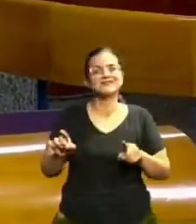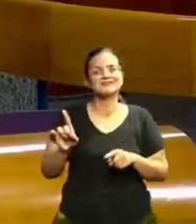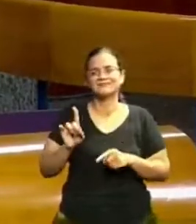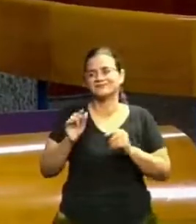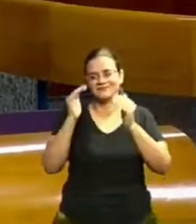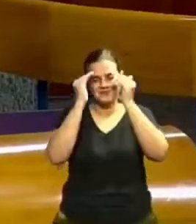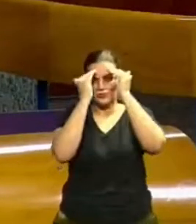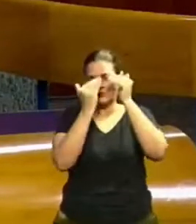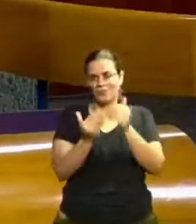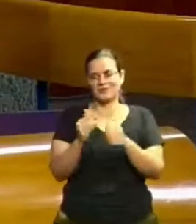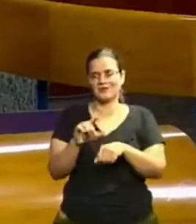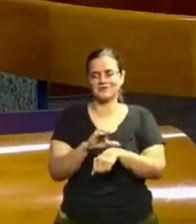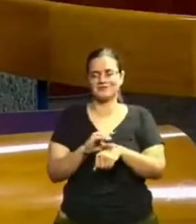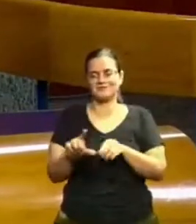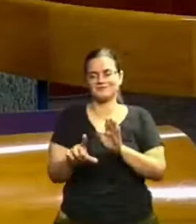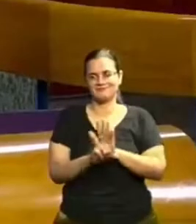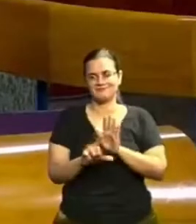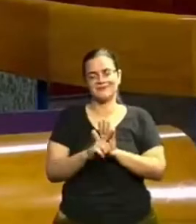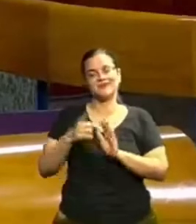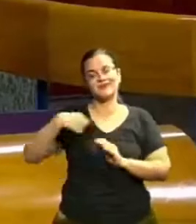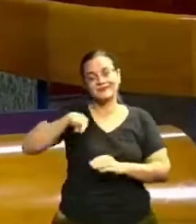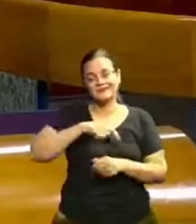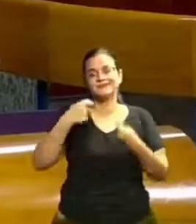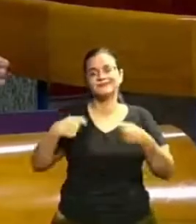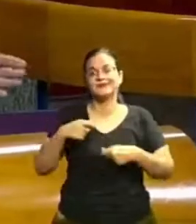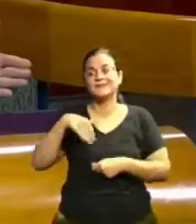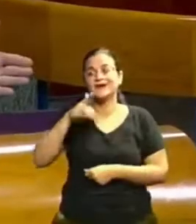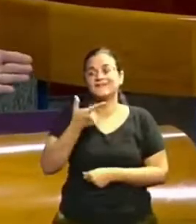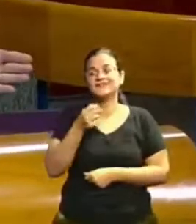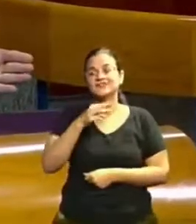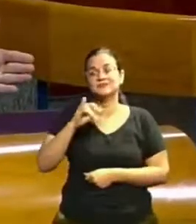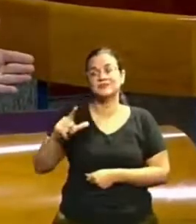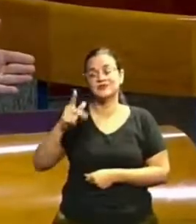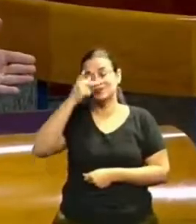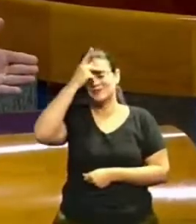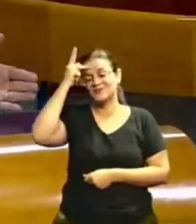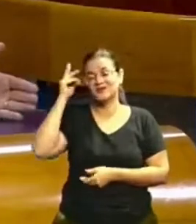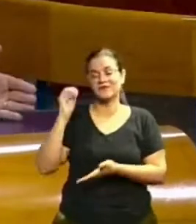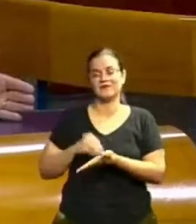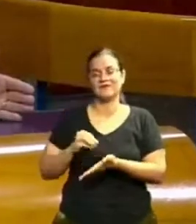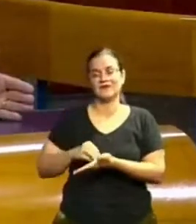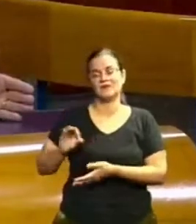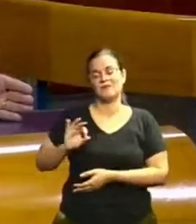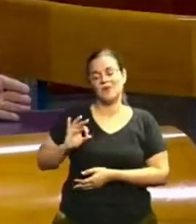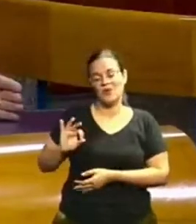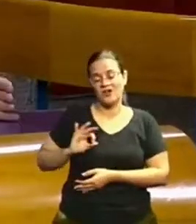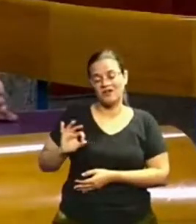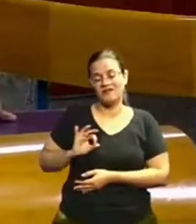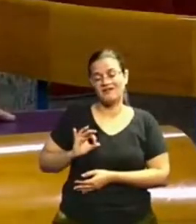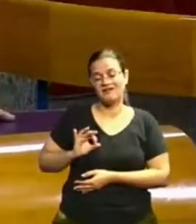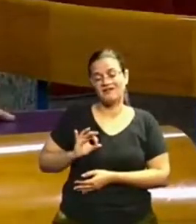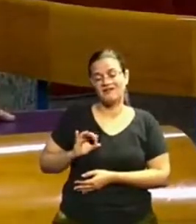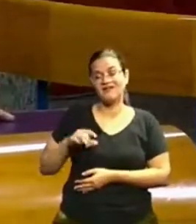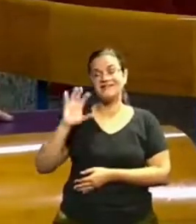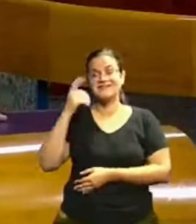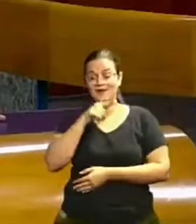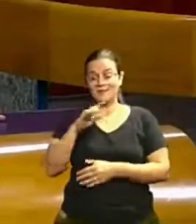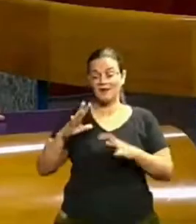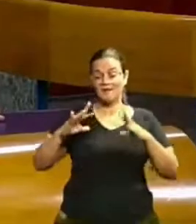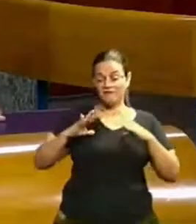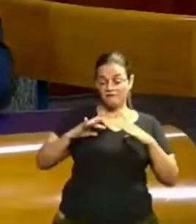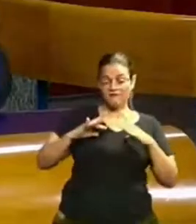faz. Então, nós temos um déficit de mais de 20 mil, seu presidente, policiais, e que na sua folga,